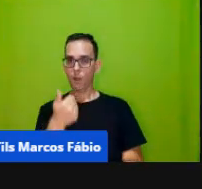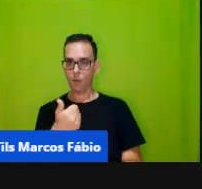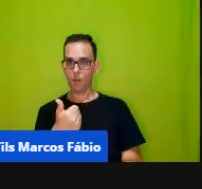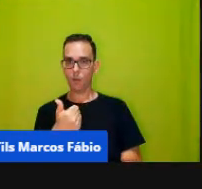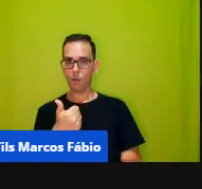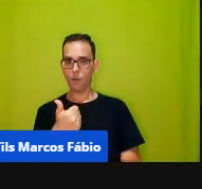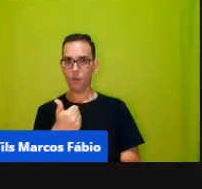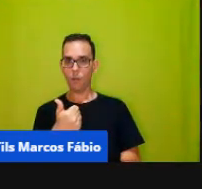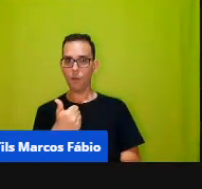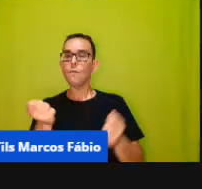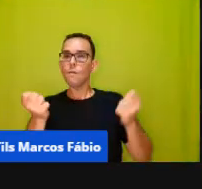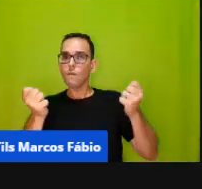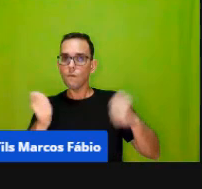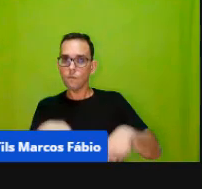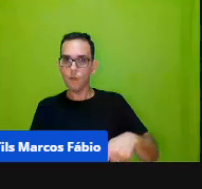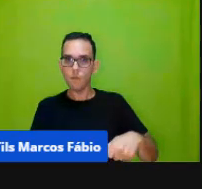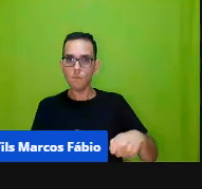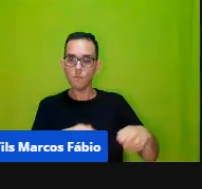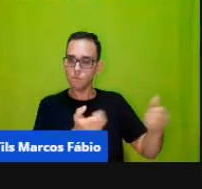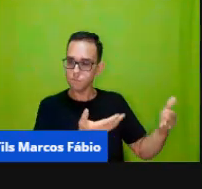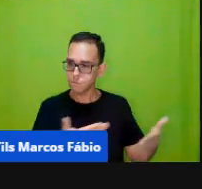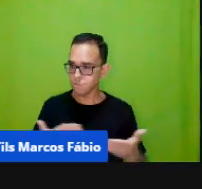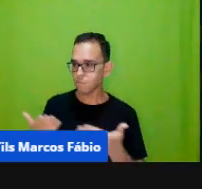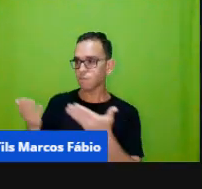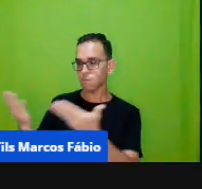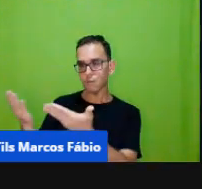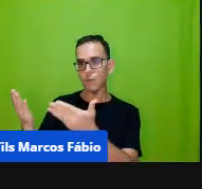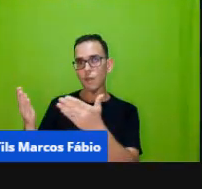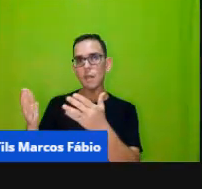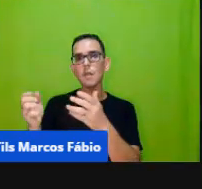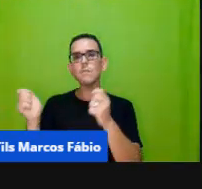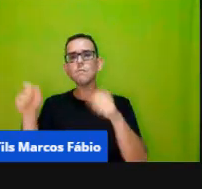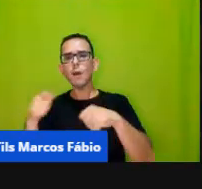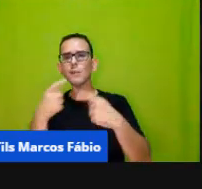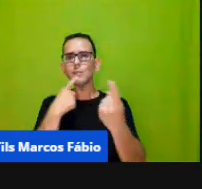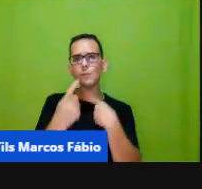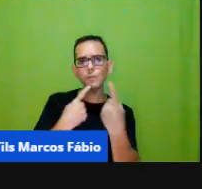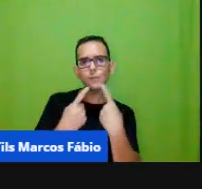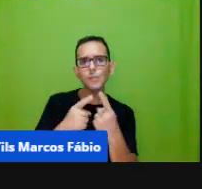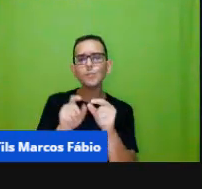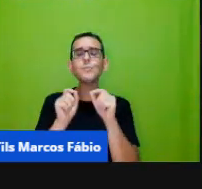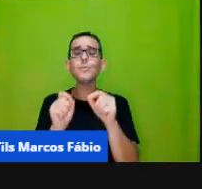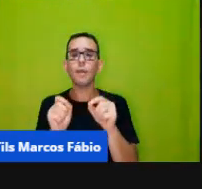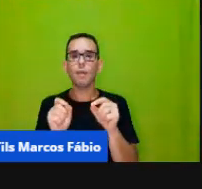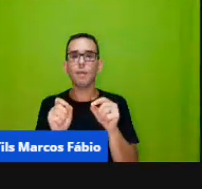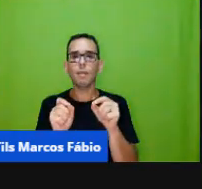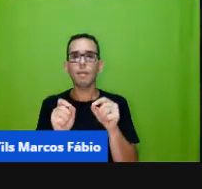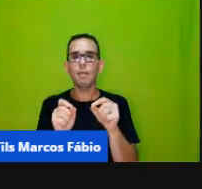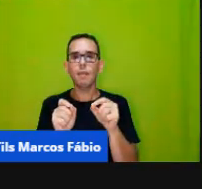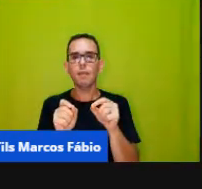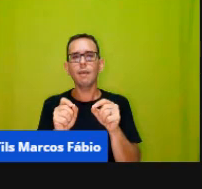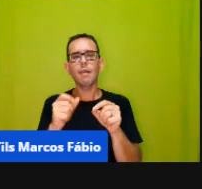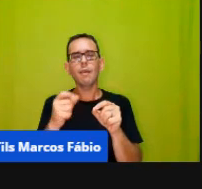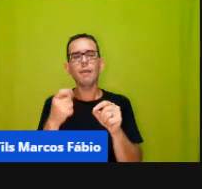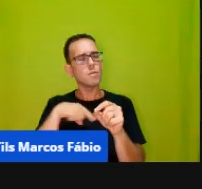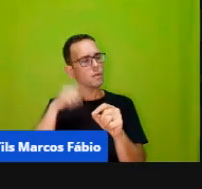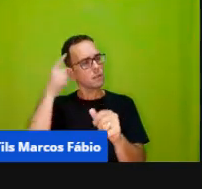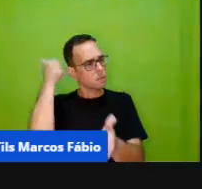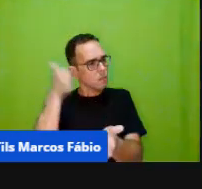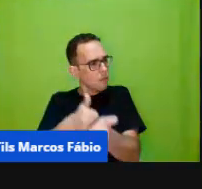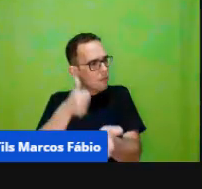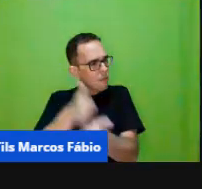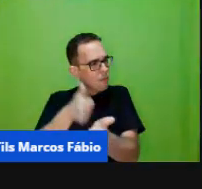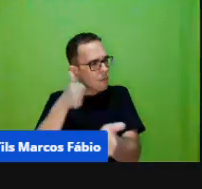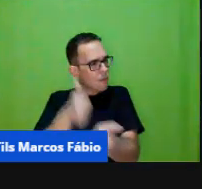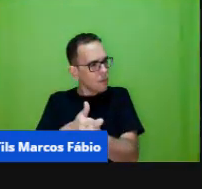passar para a parte que a gente discute, então, nós temos essas reflexões, né, do